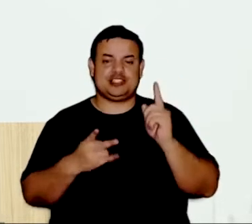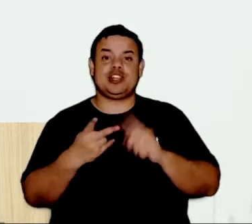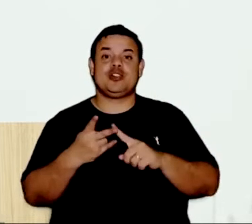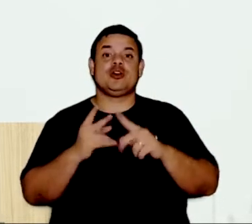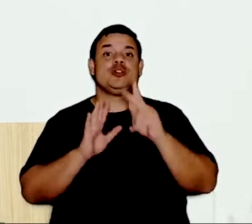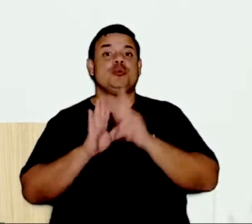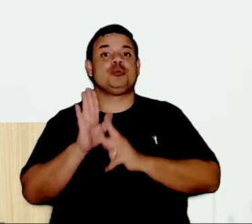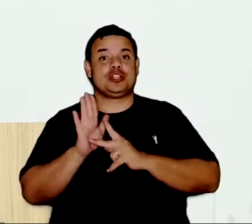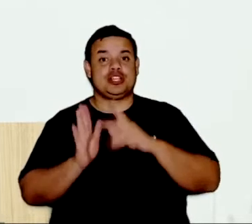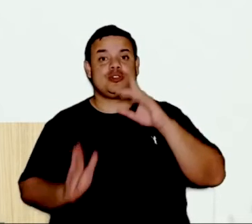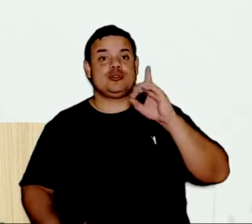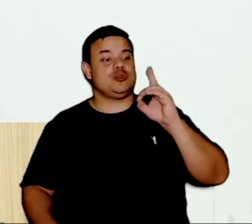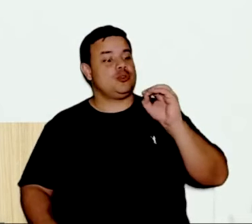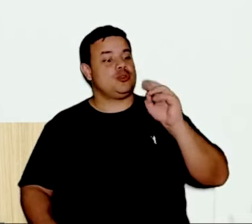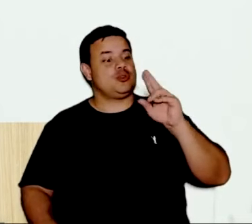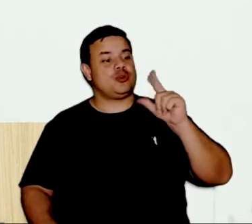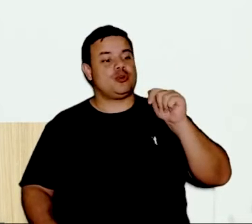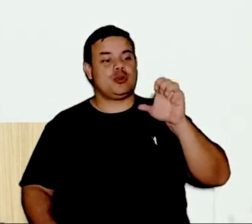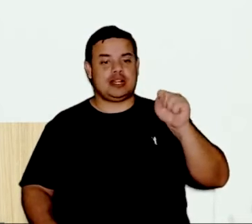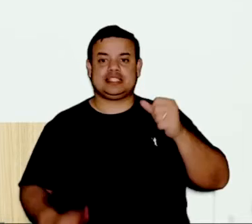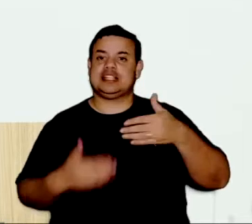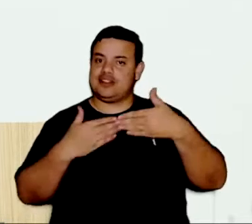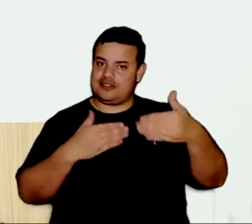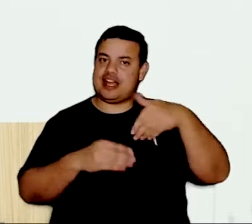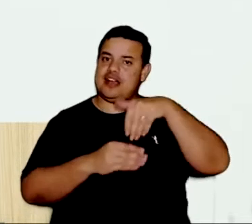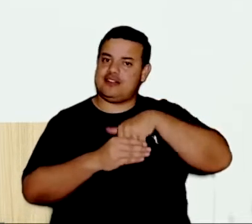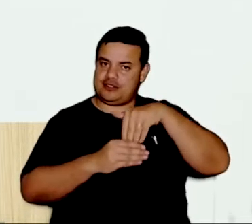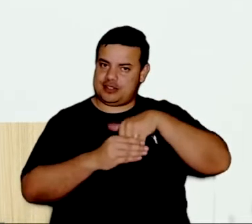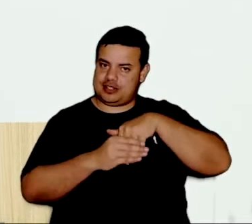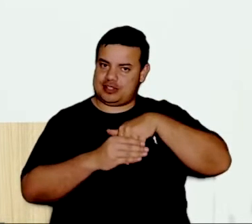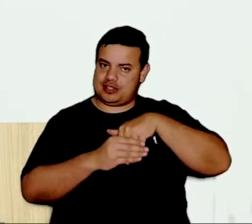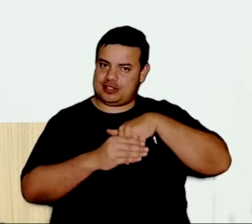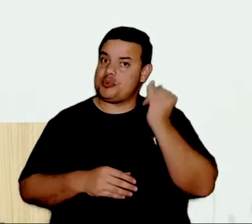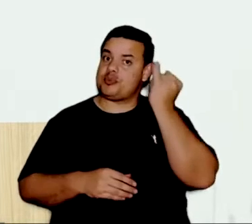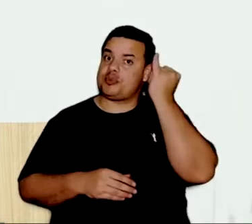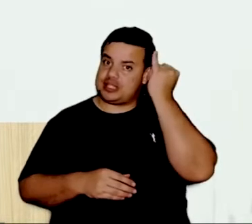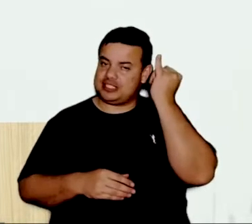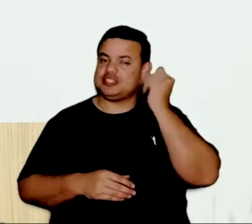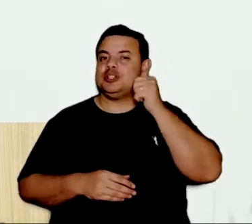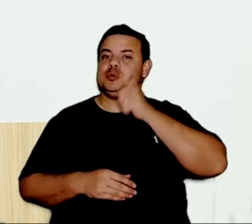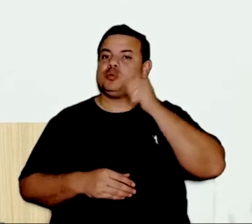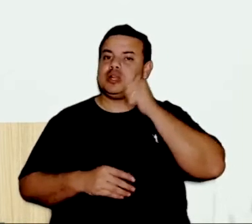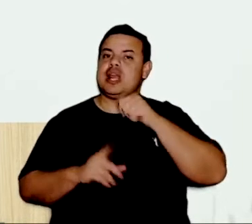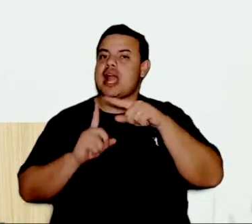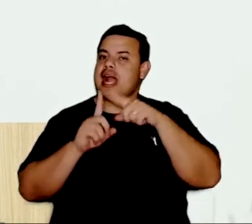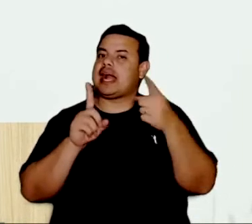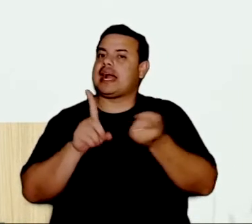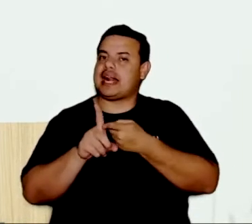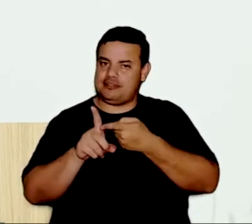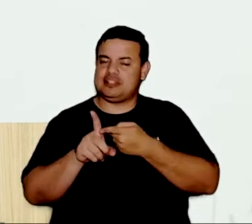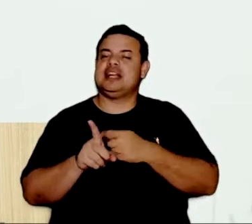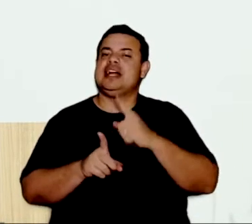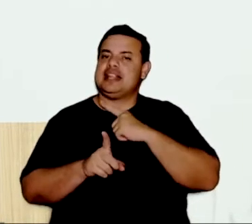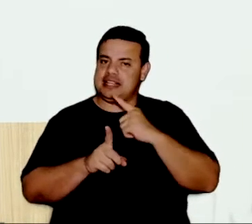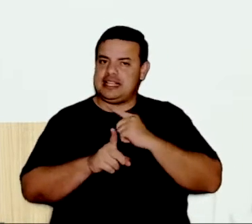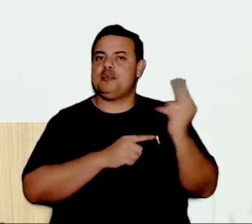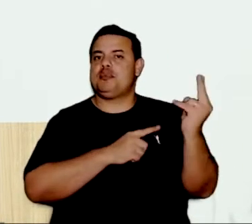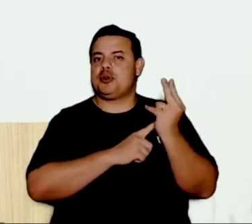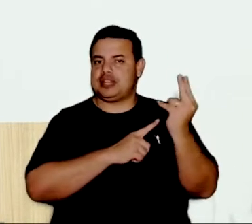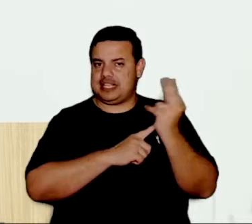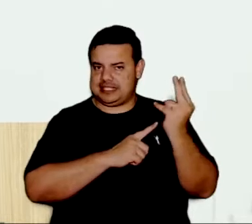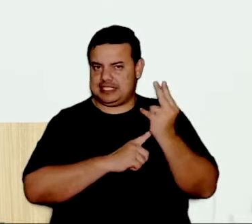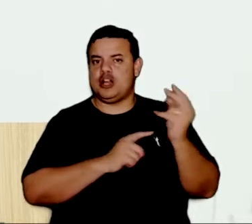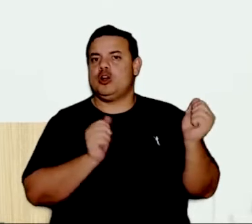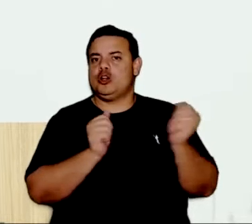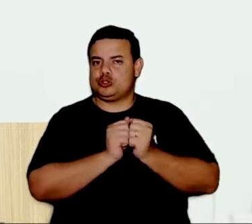daqui a pouquinho. E a importância das grávidas, das gestantes, ter essa proteção, de ter uma pessoa